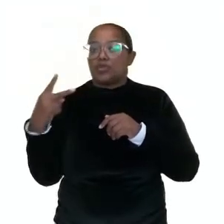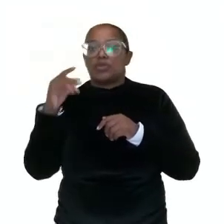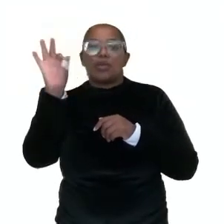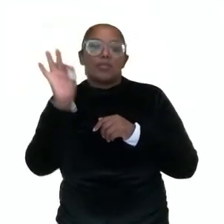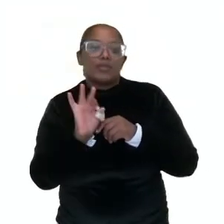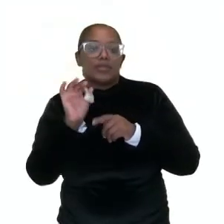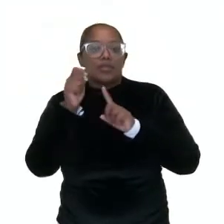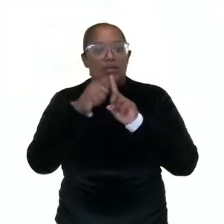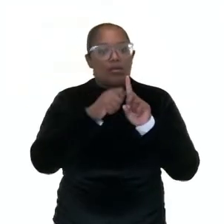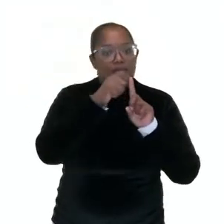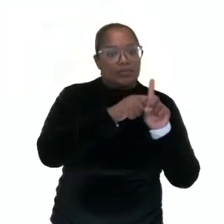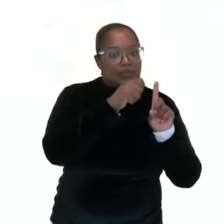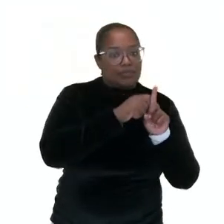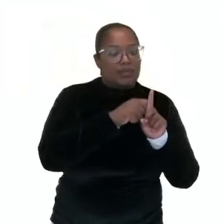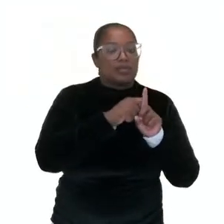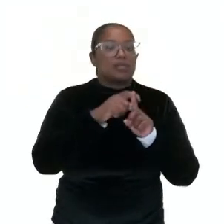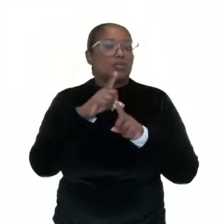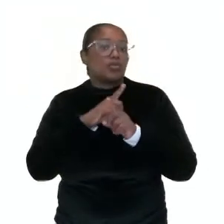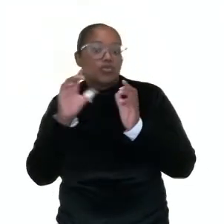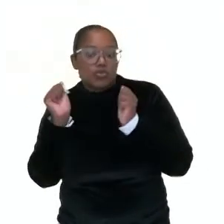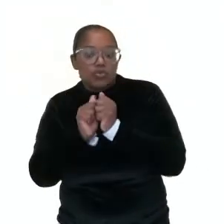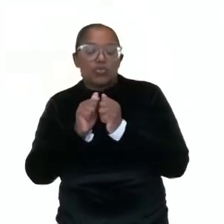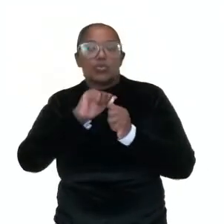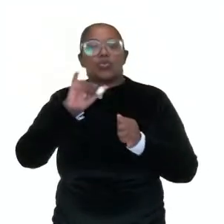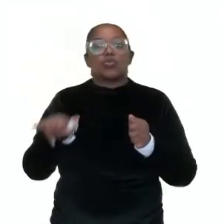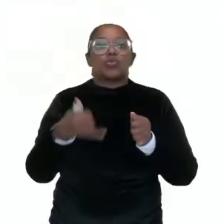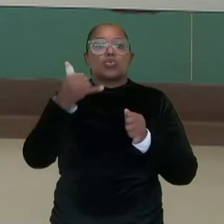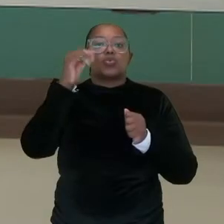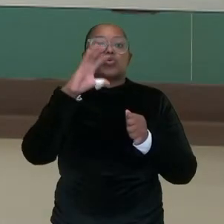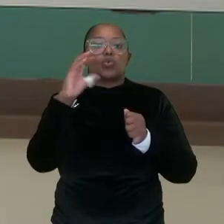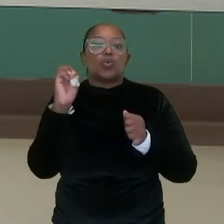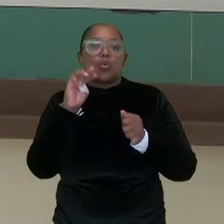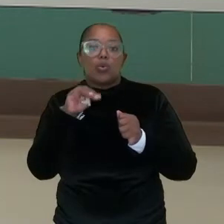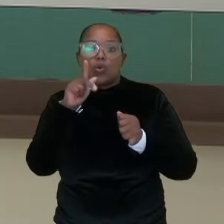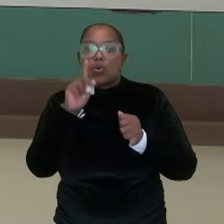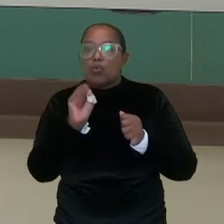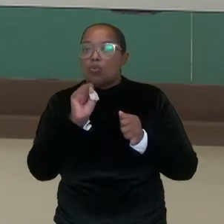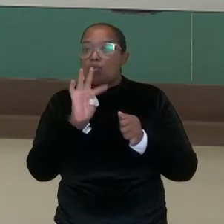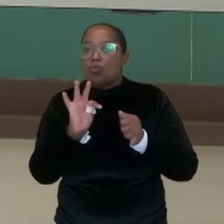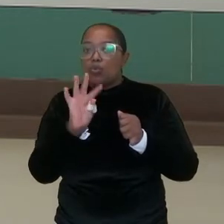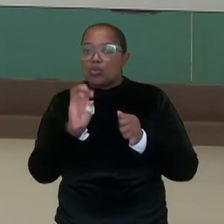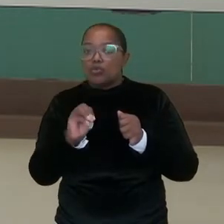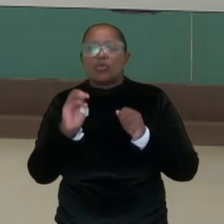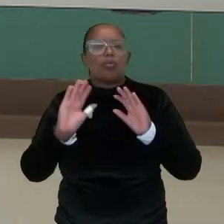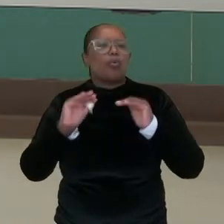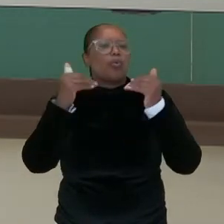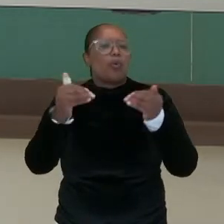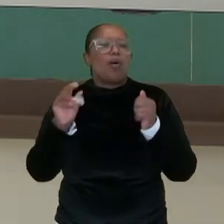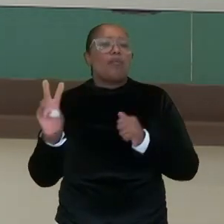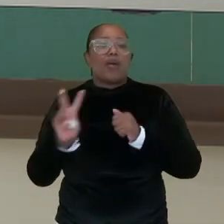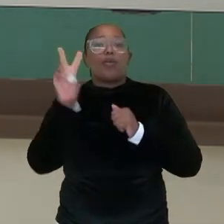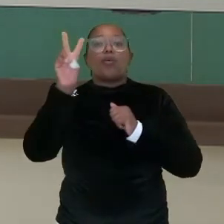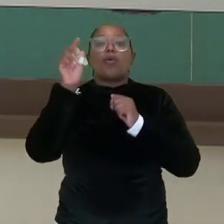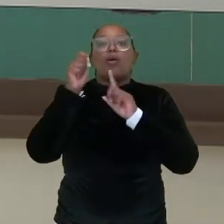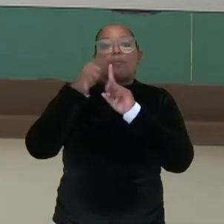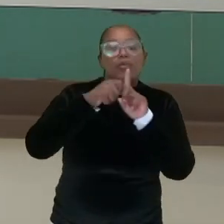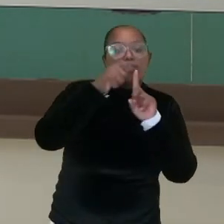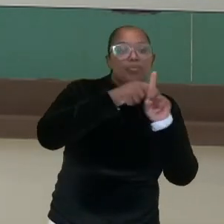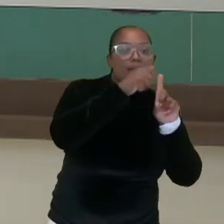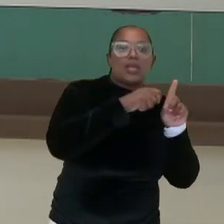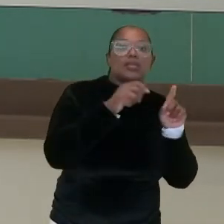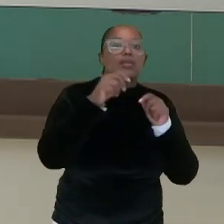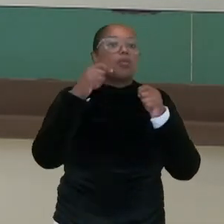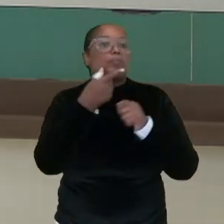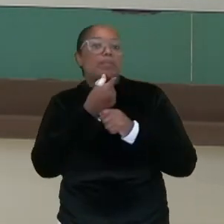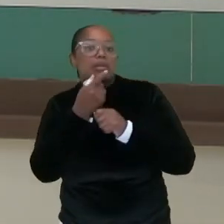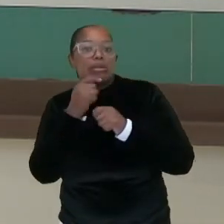sobre o regime de juros composto, qual o valor de cada parcela e qual será o total de juros que